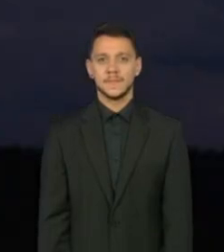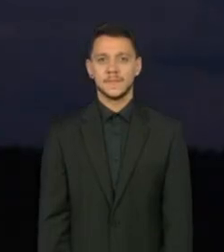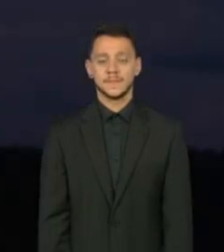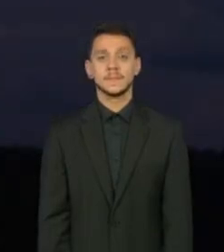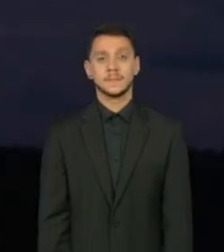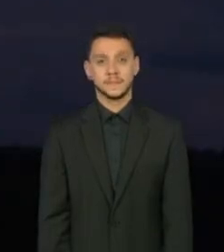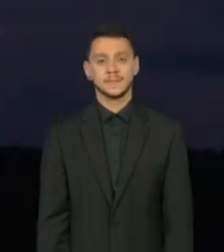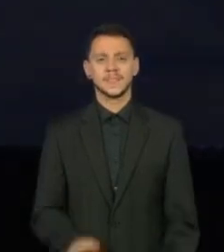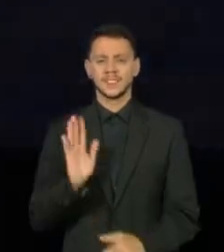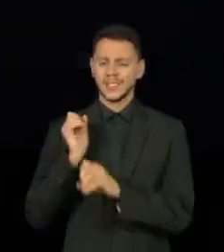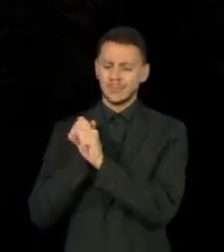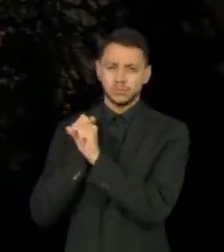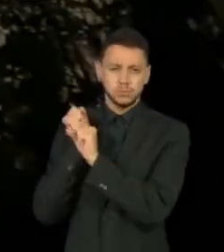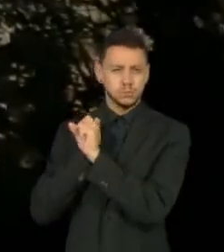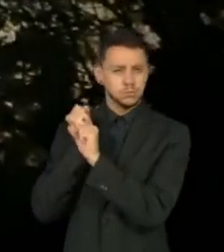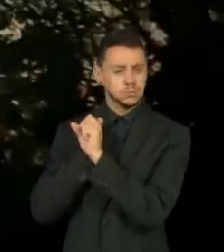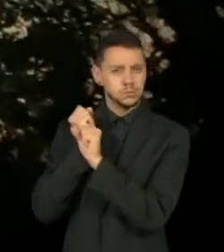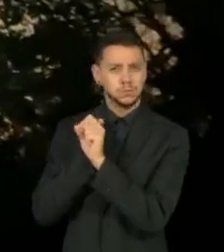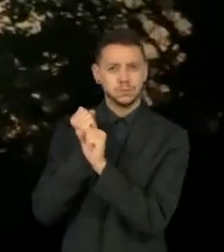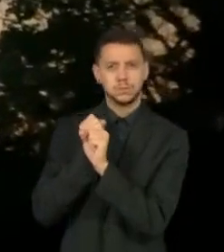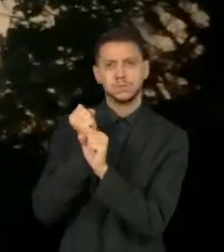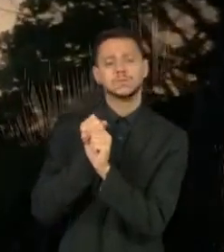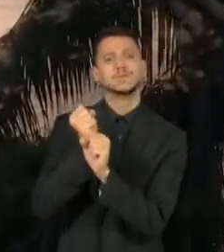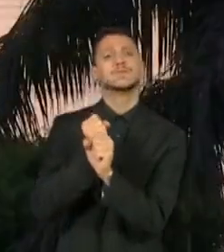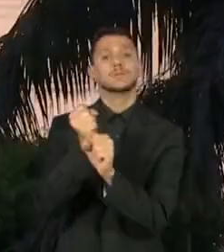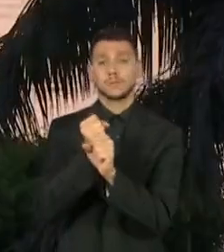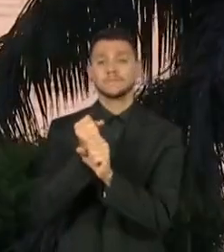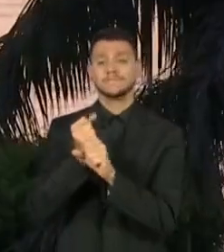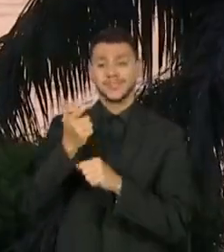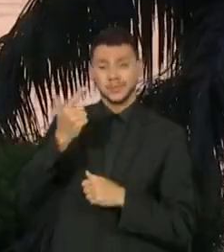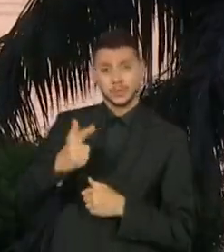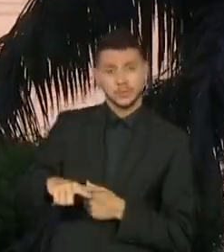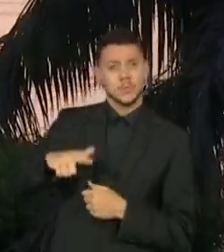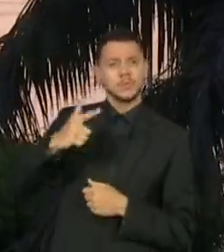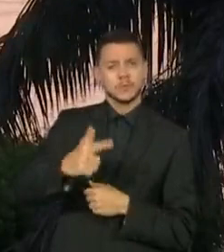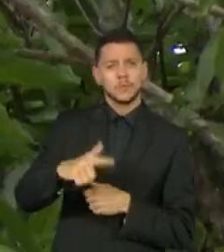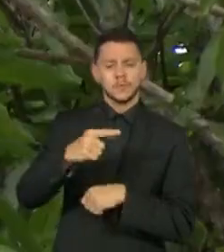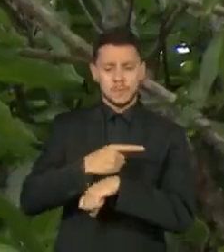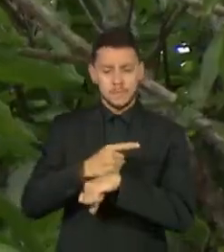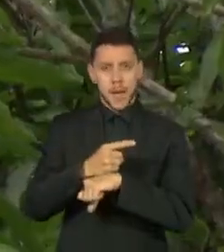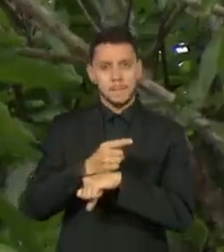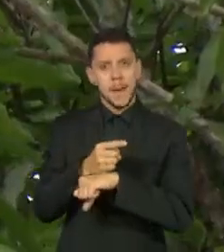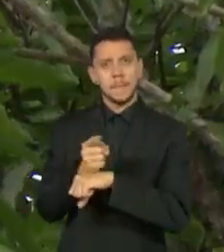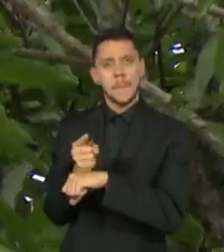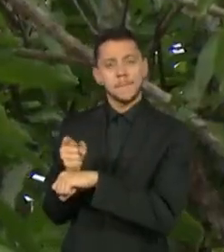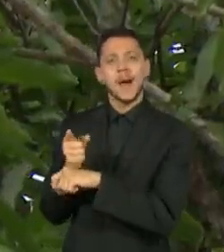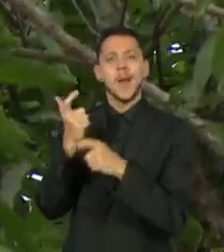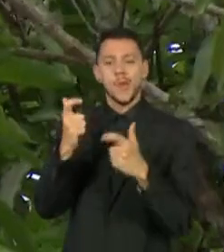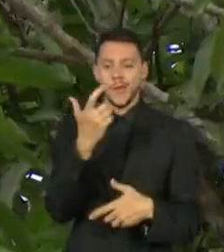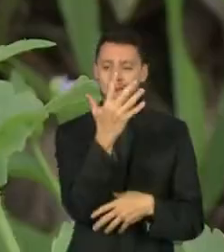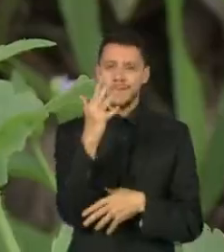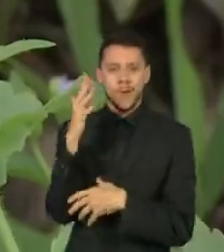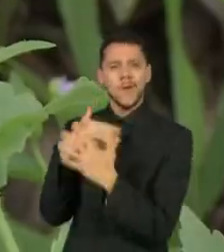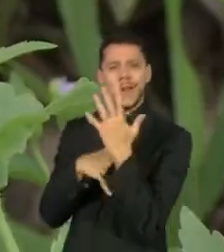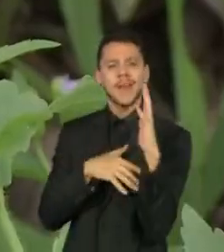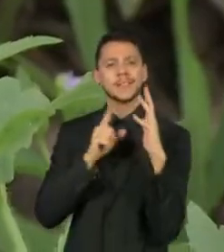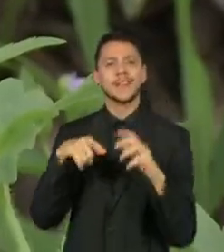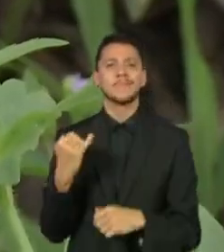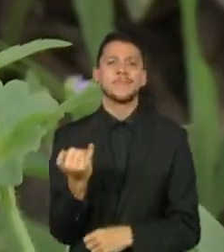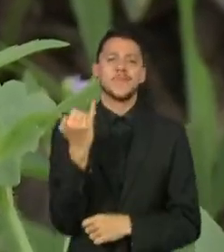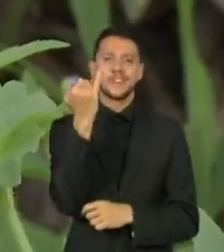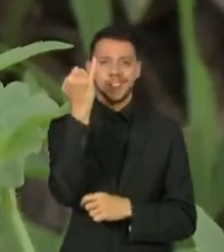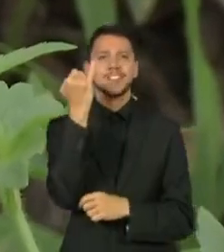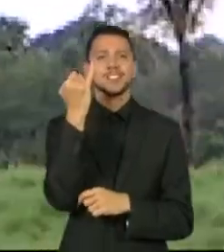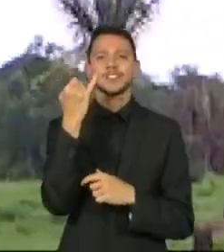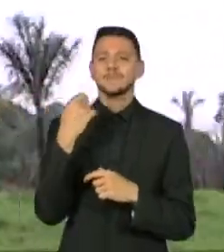Há milênios, cada segundo na floresta importa. E cada vida, das